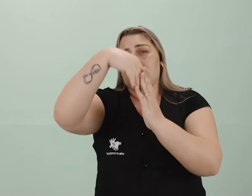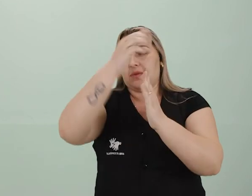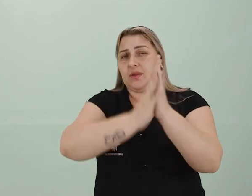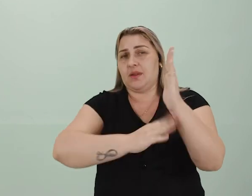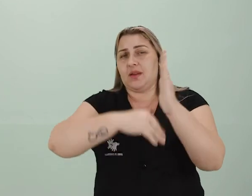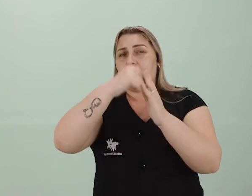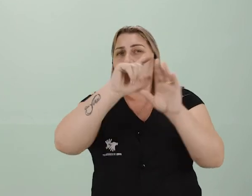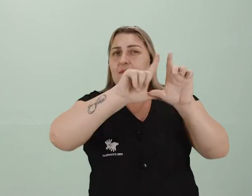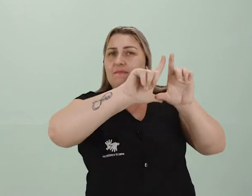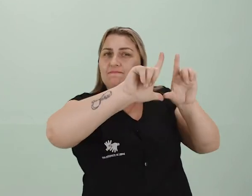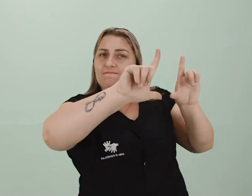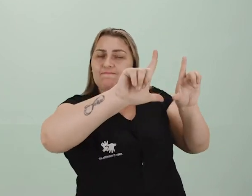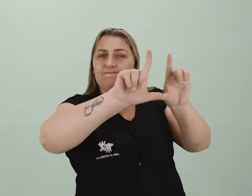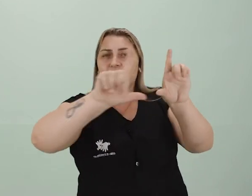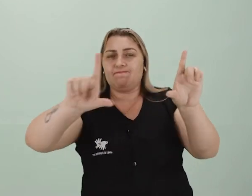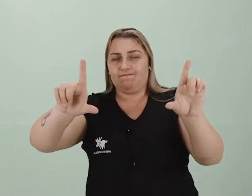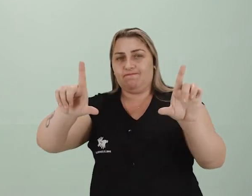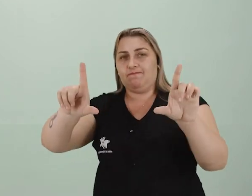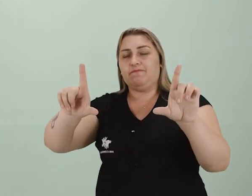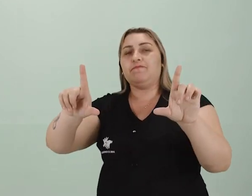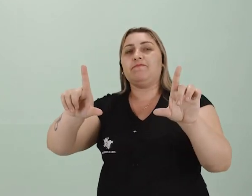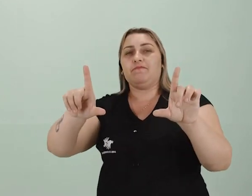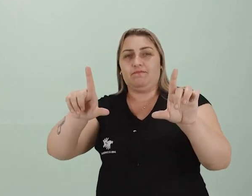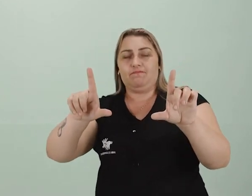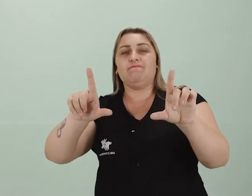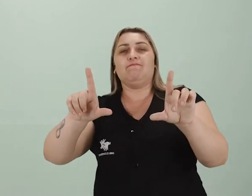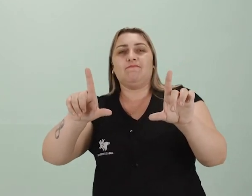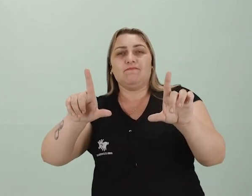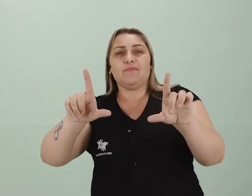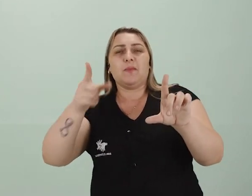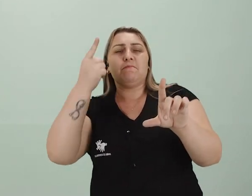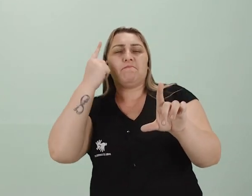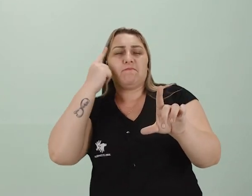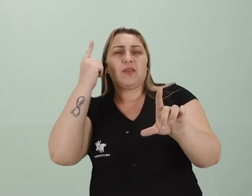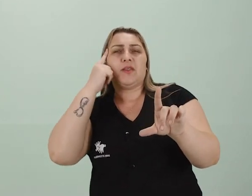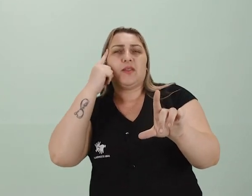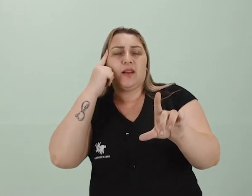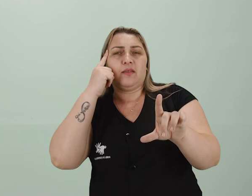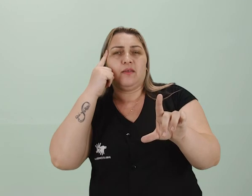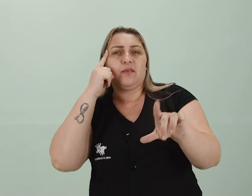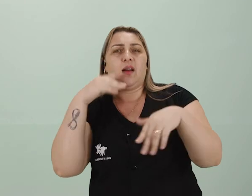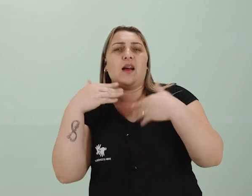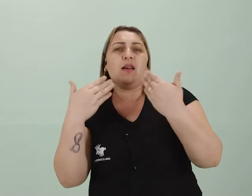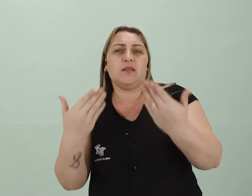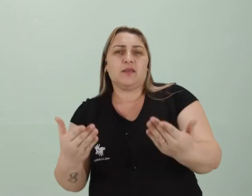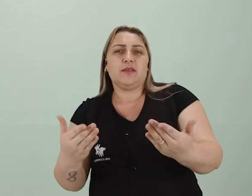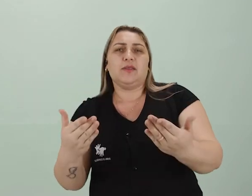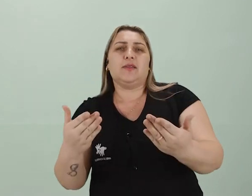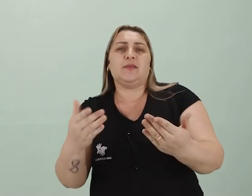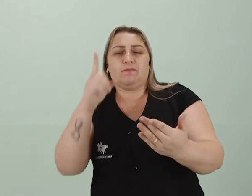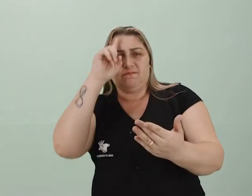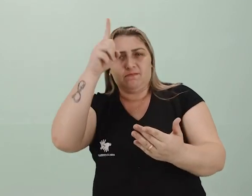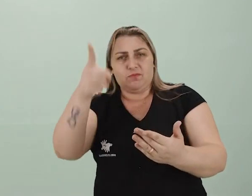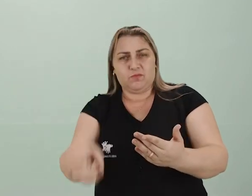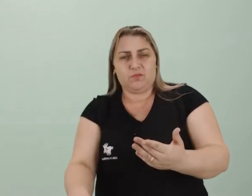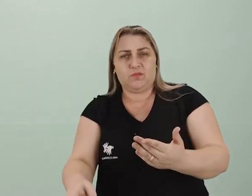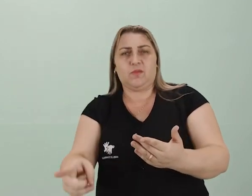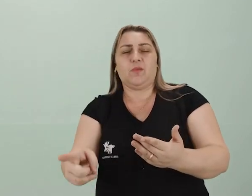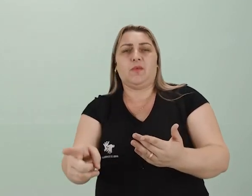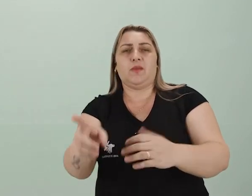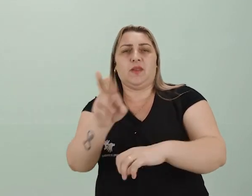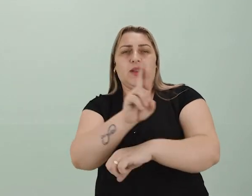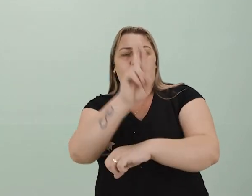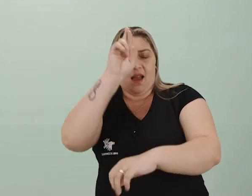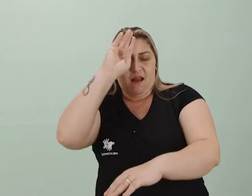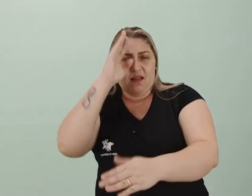na parede, ele estava atrelando esse fato a questões de ordem sagrada. Eles